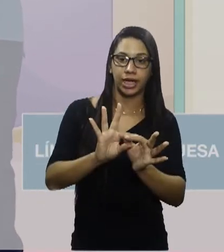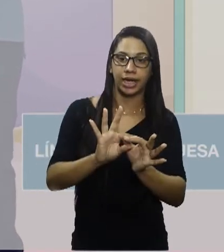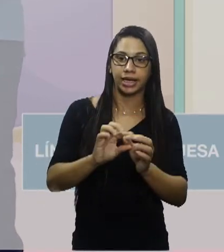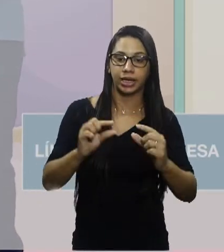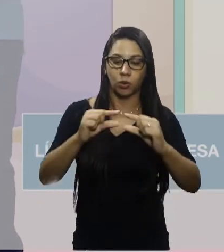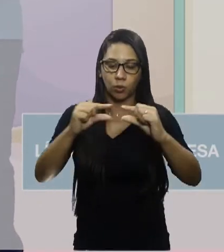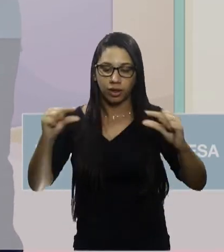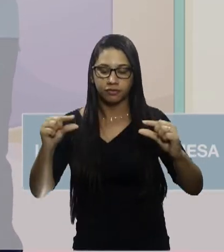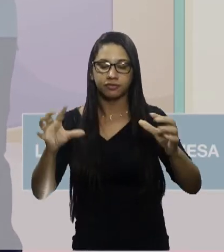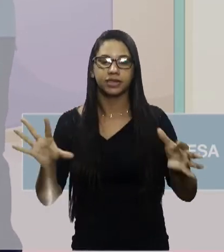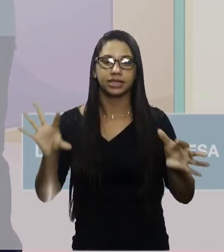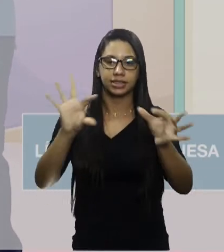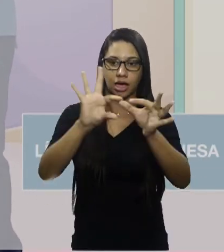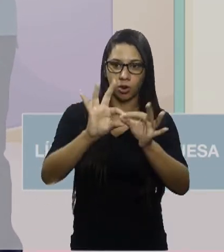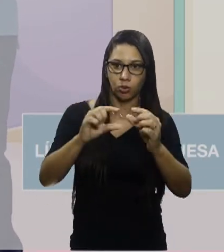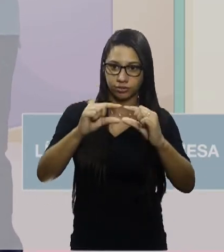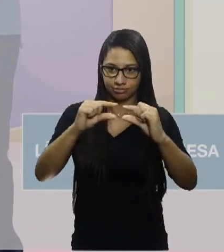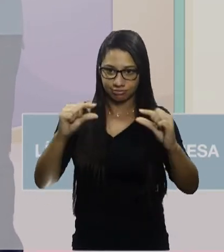a conjunção.